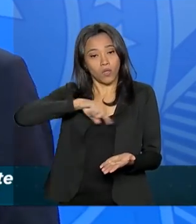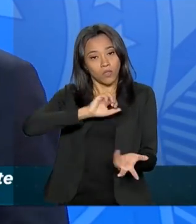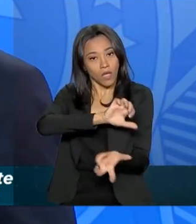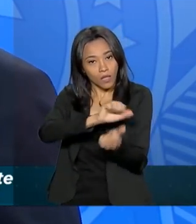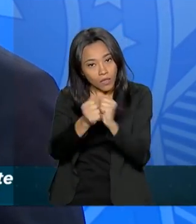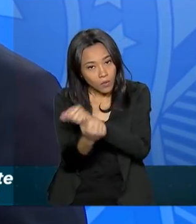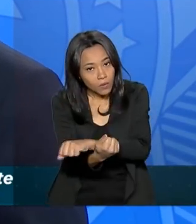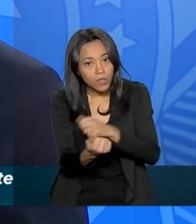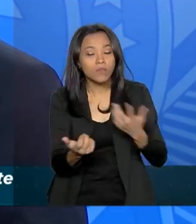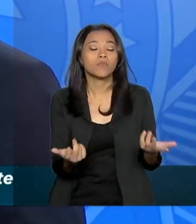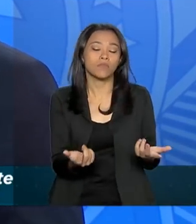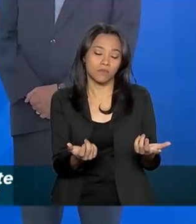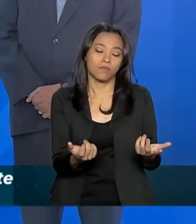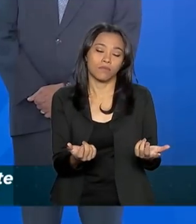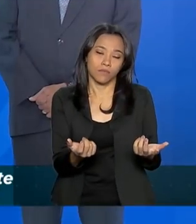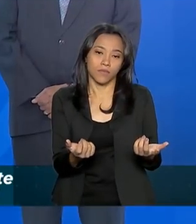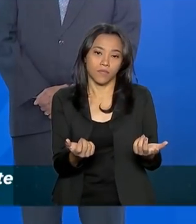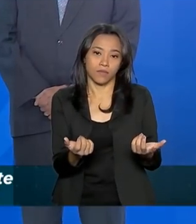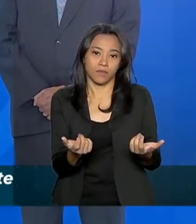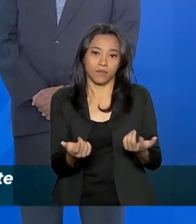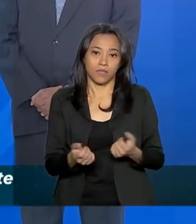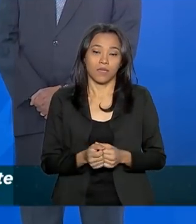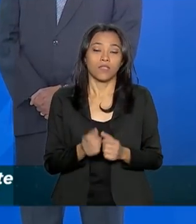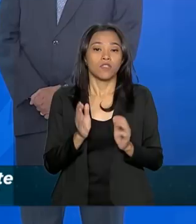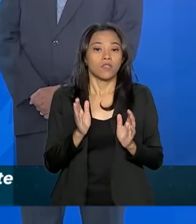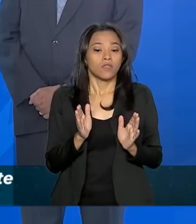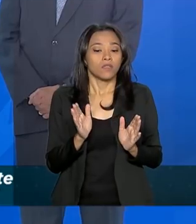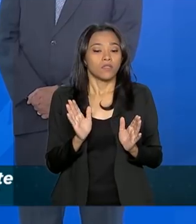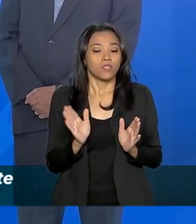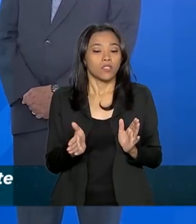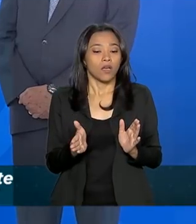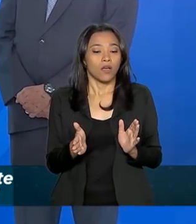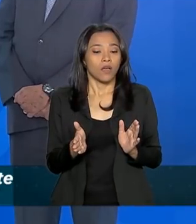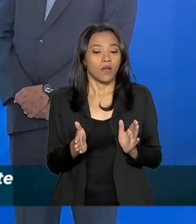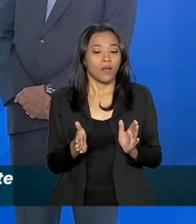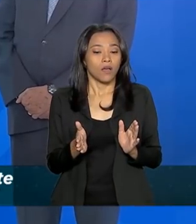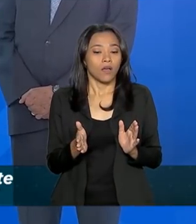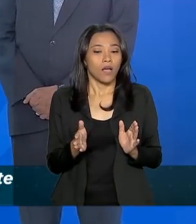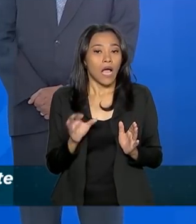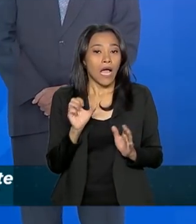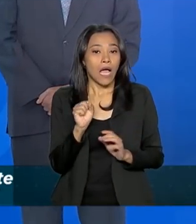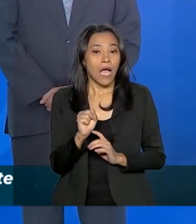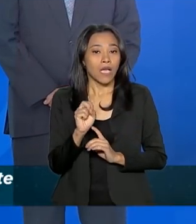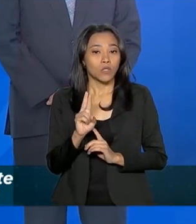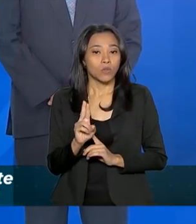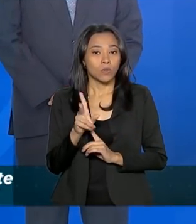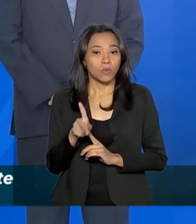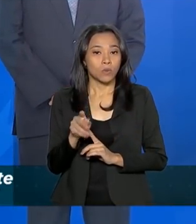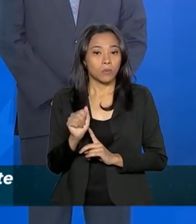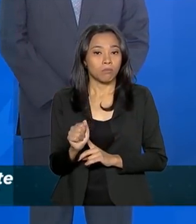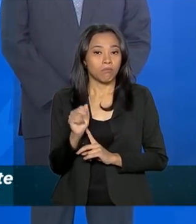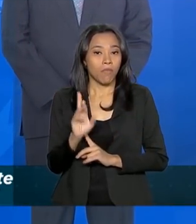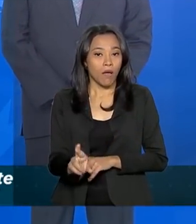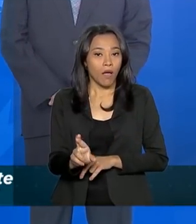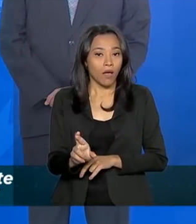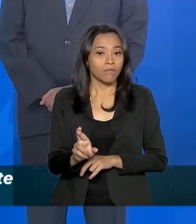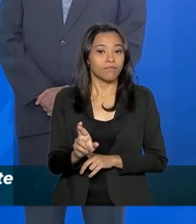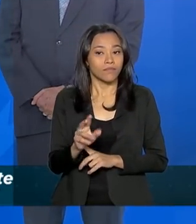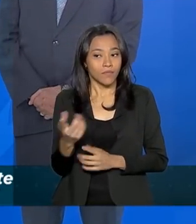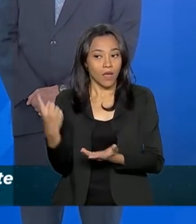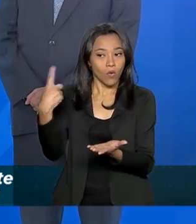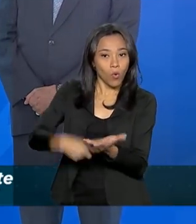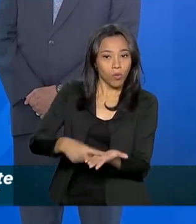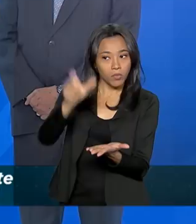passando a Saje, não, a Supar, para o Ramos,